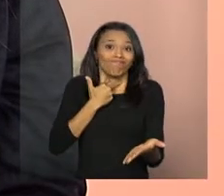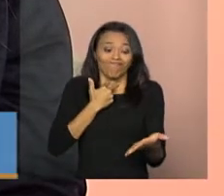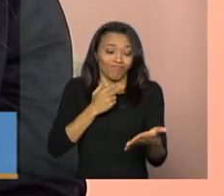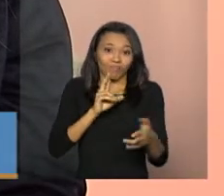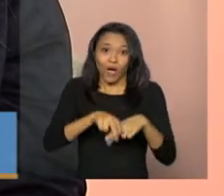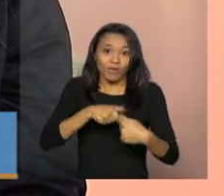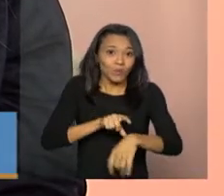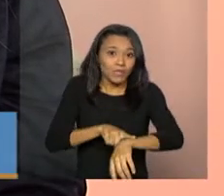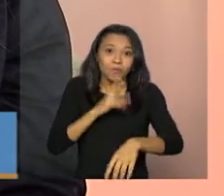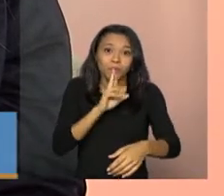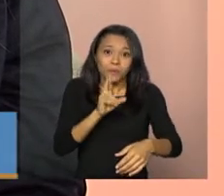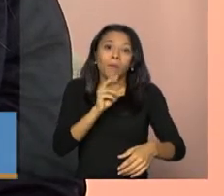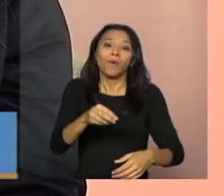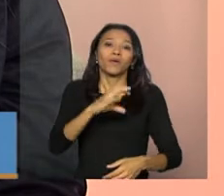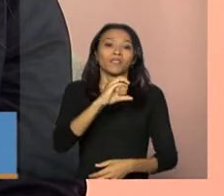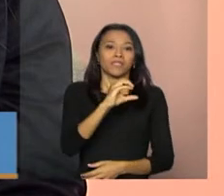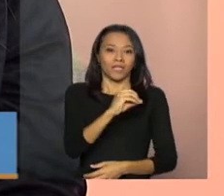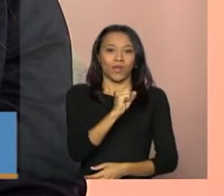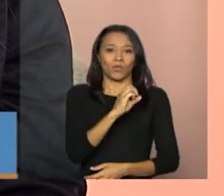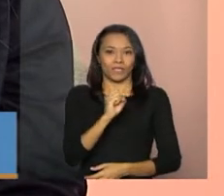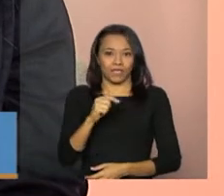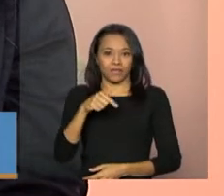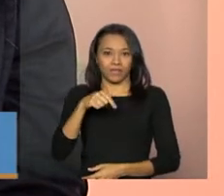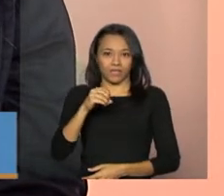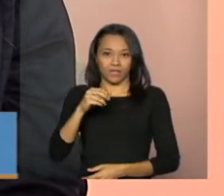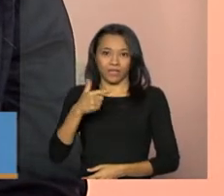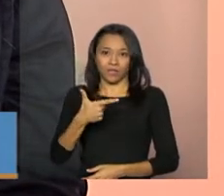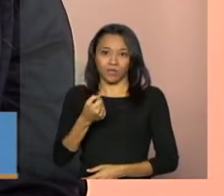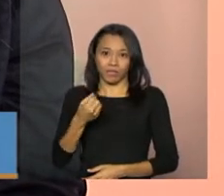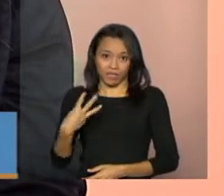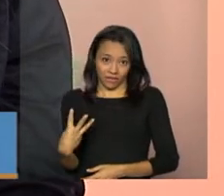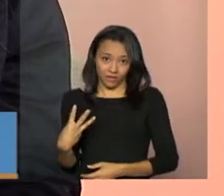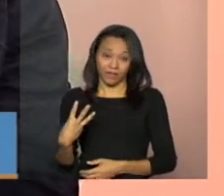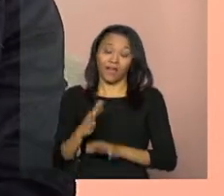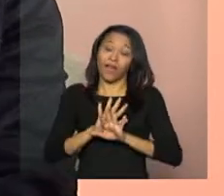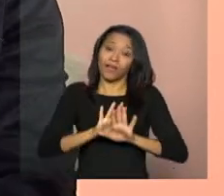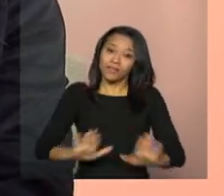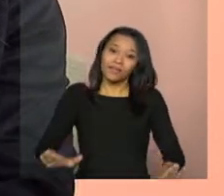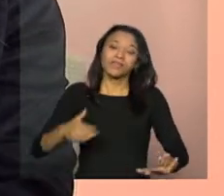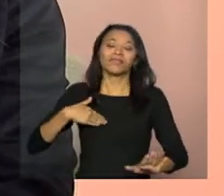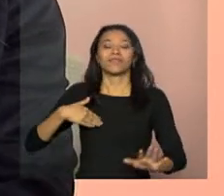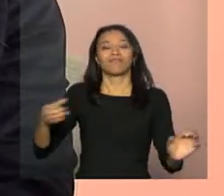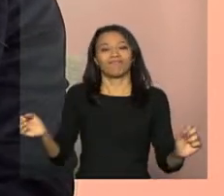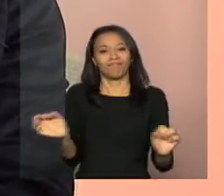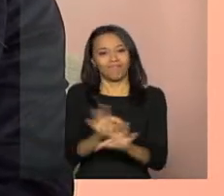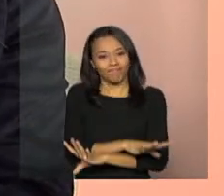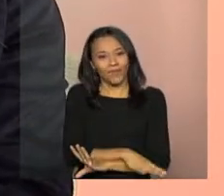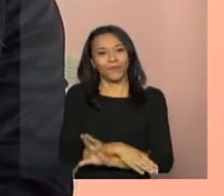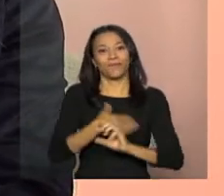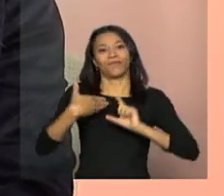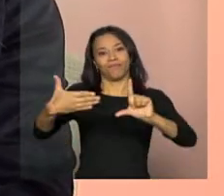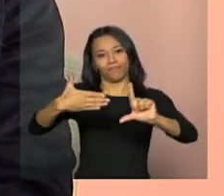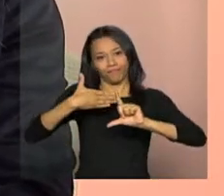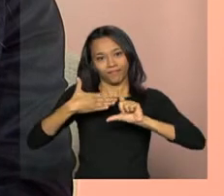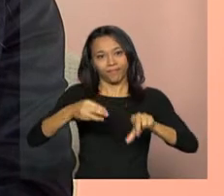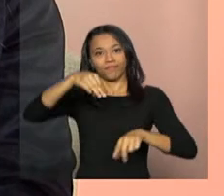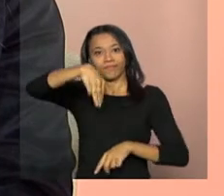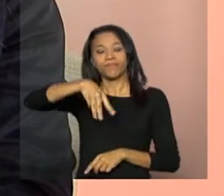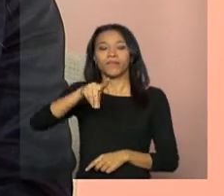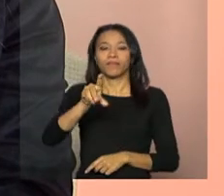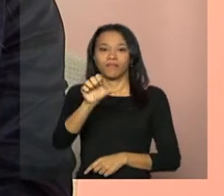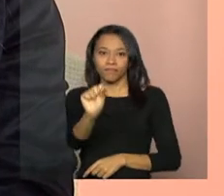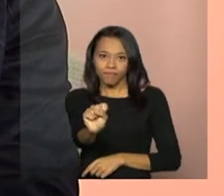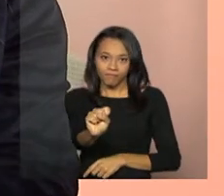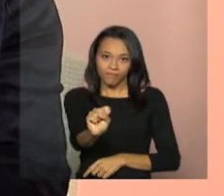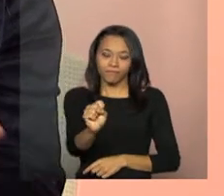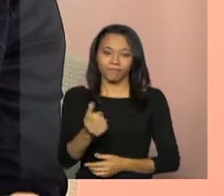0800 707 2003. Assim, a gente encerra a teleconferência do Ministério do Desenvolvimento Social e